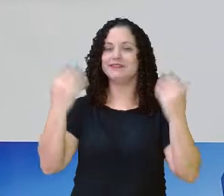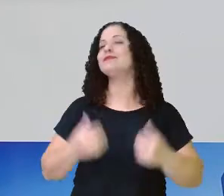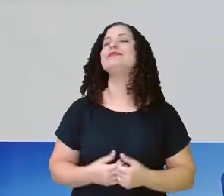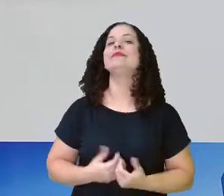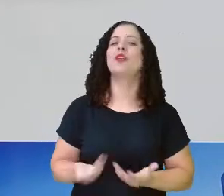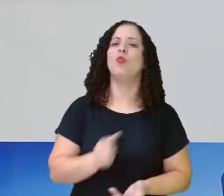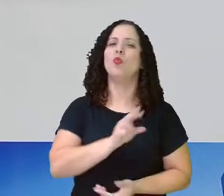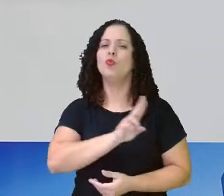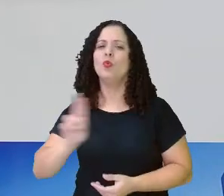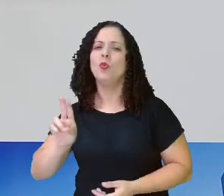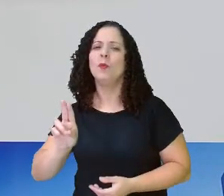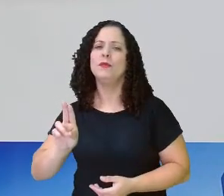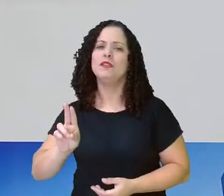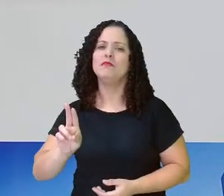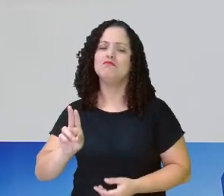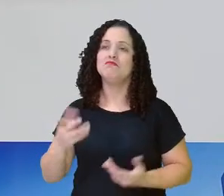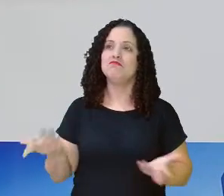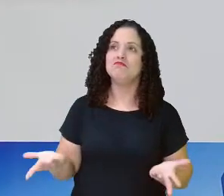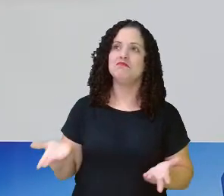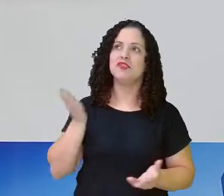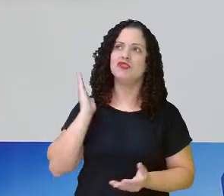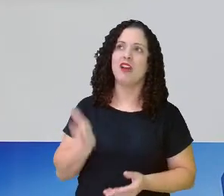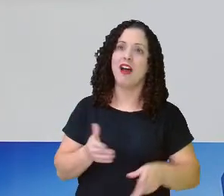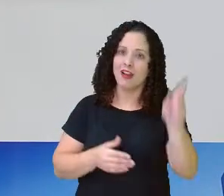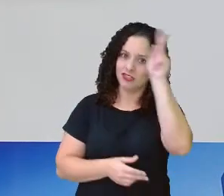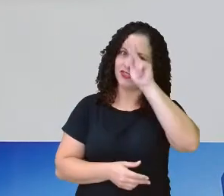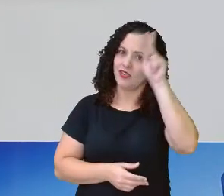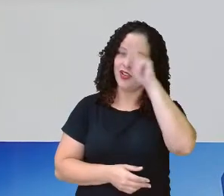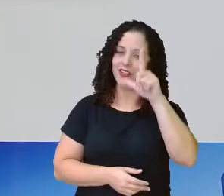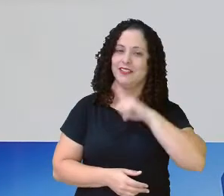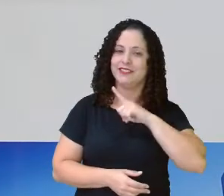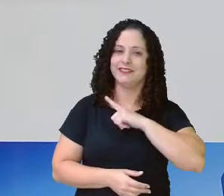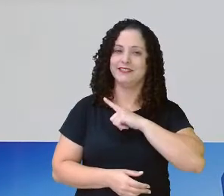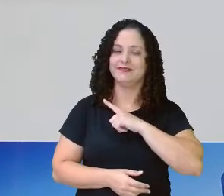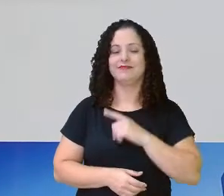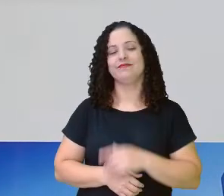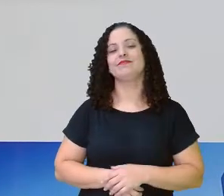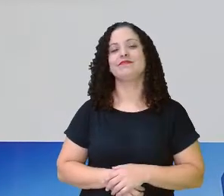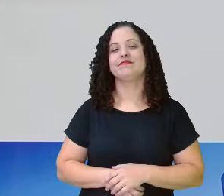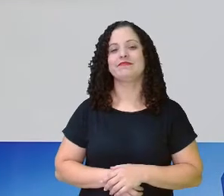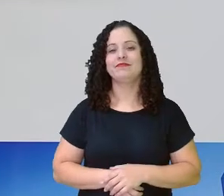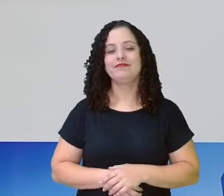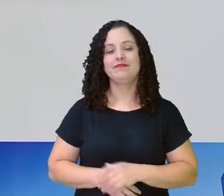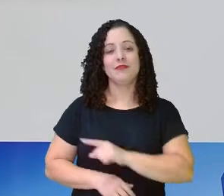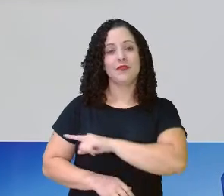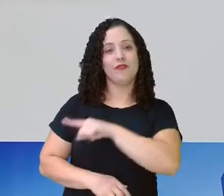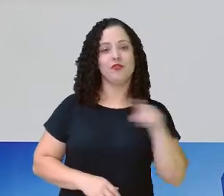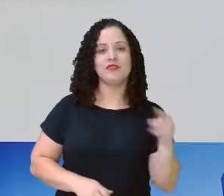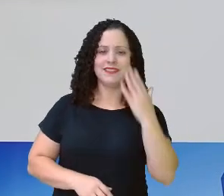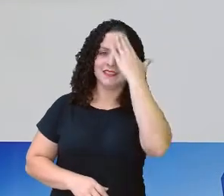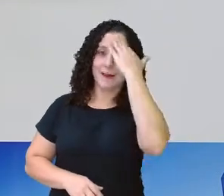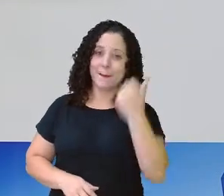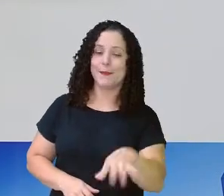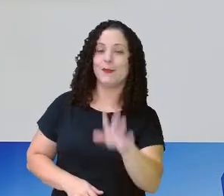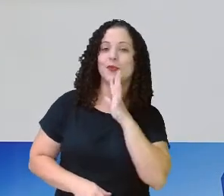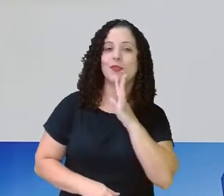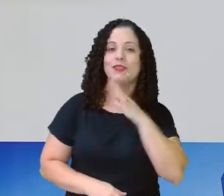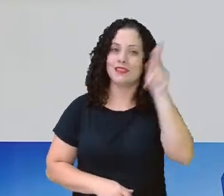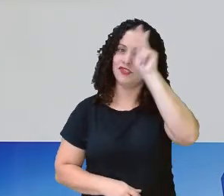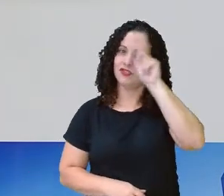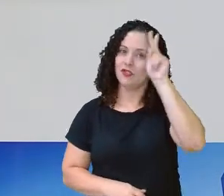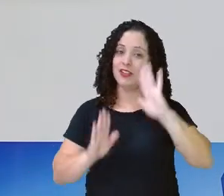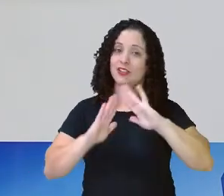Então, só o nome de algo já é uma história, tá? Então, você só saber da história da sua